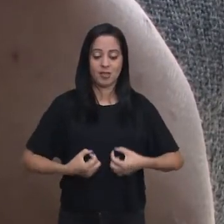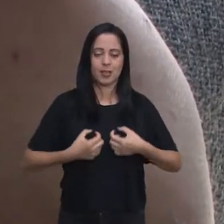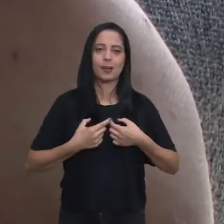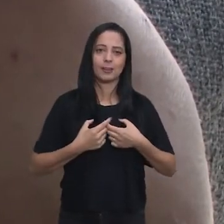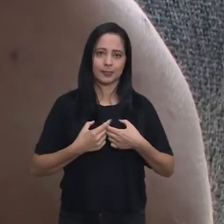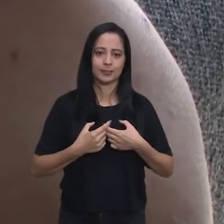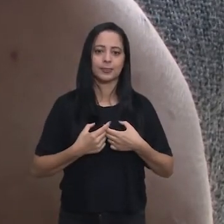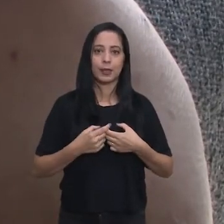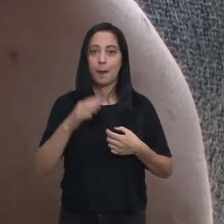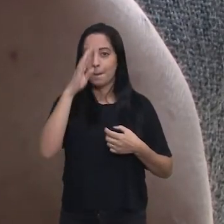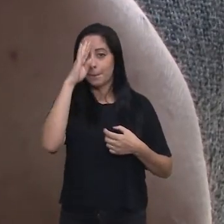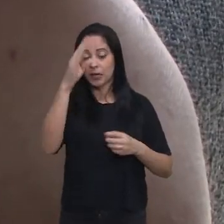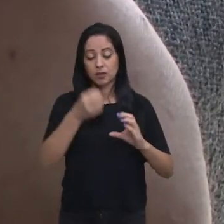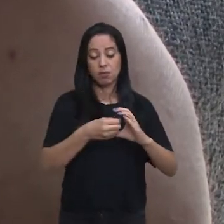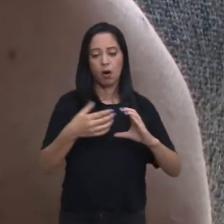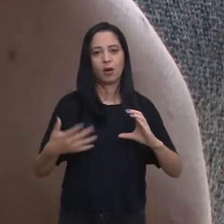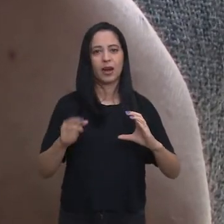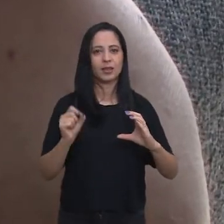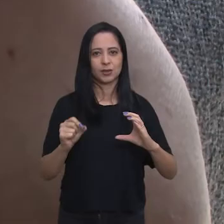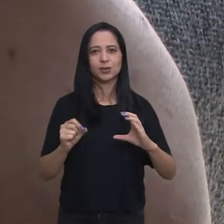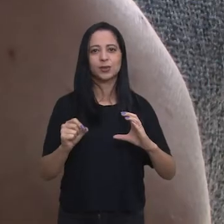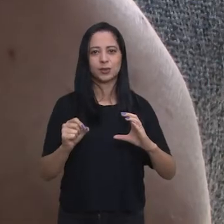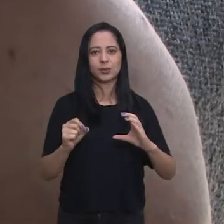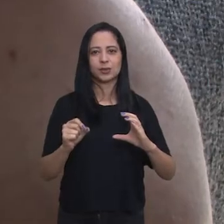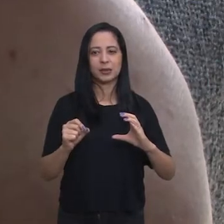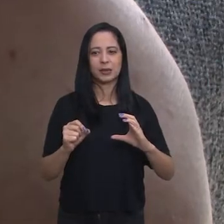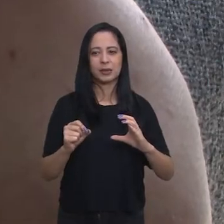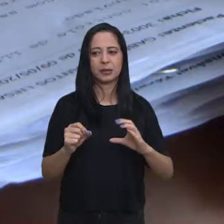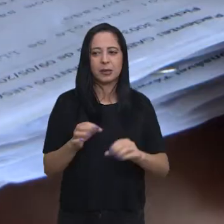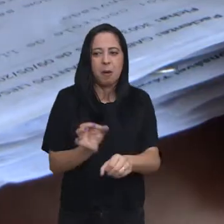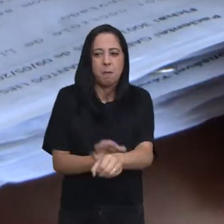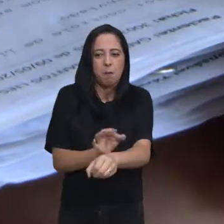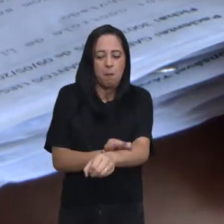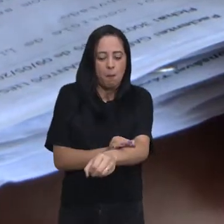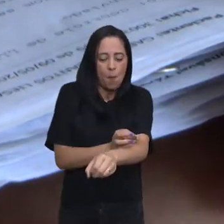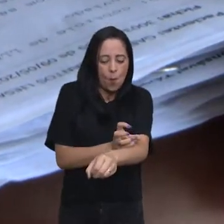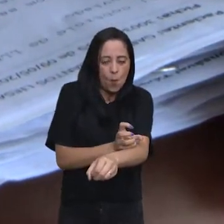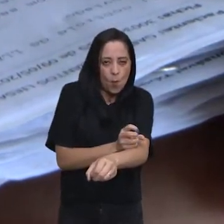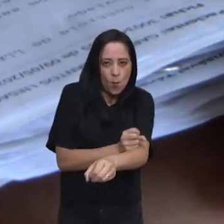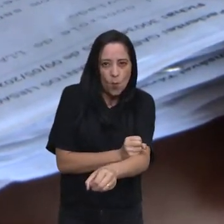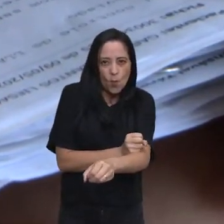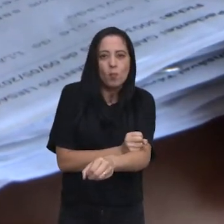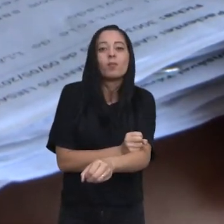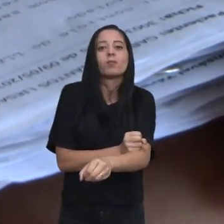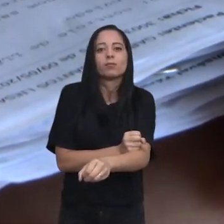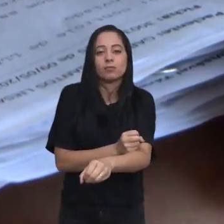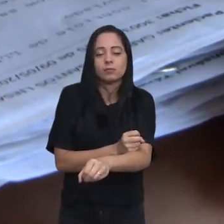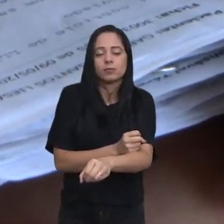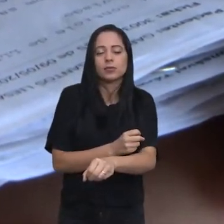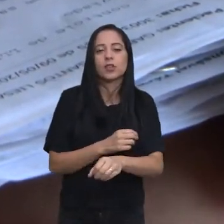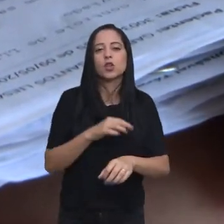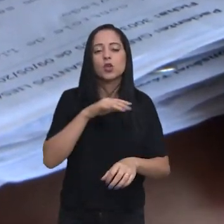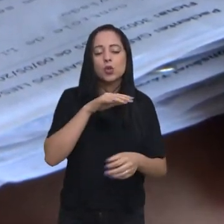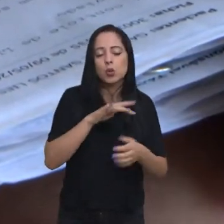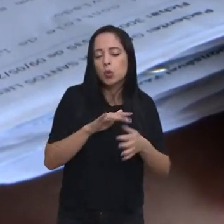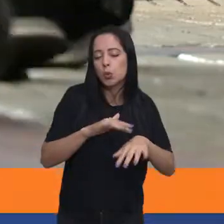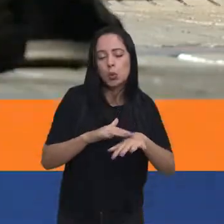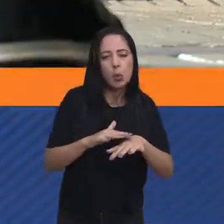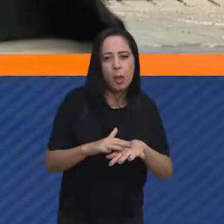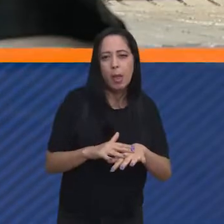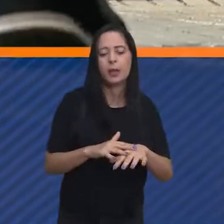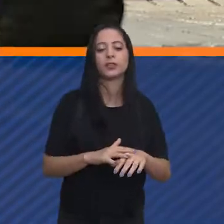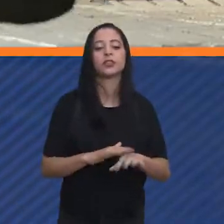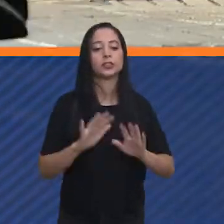principal característica o acúmulo de células doentes na medula óssea, substituindo as células sanguíneas normais.